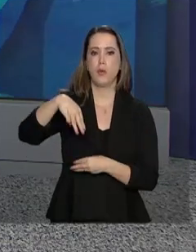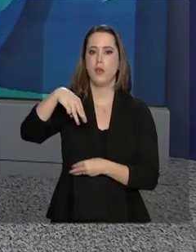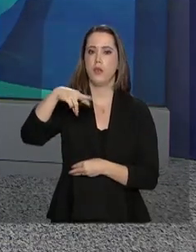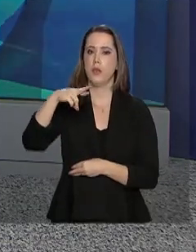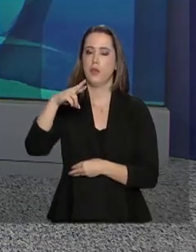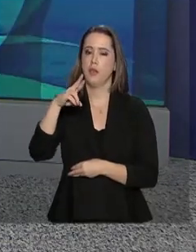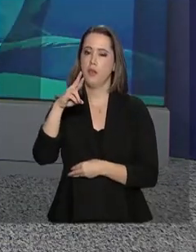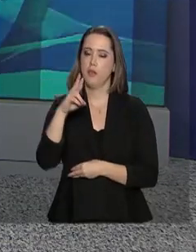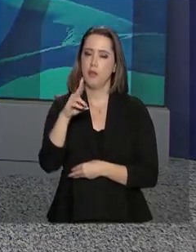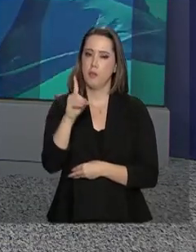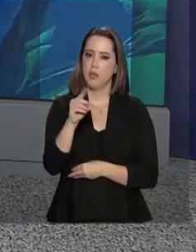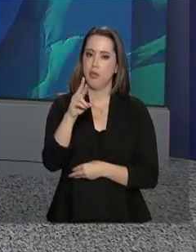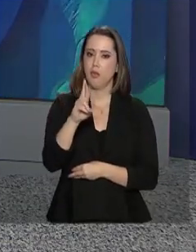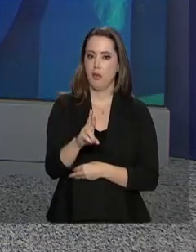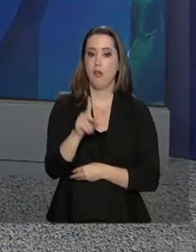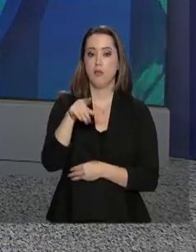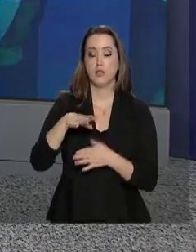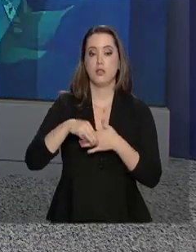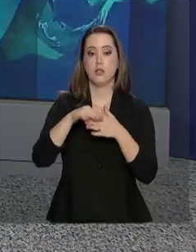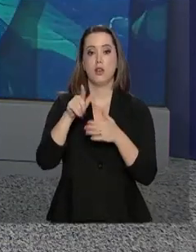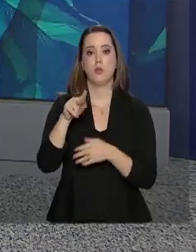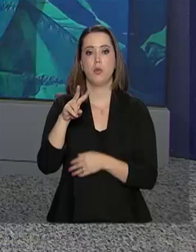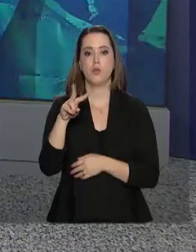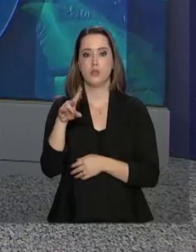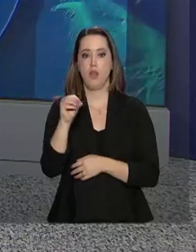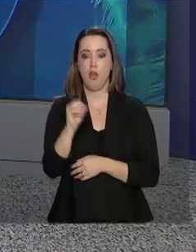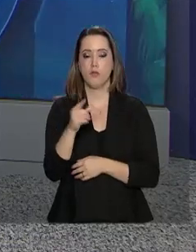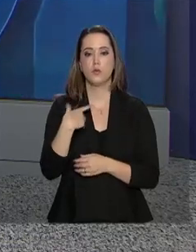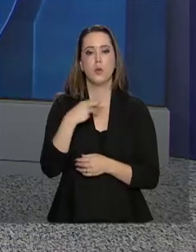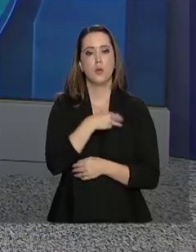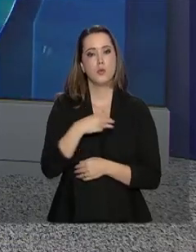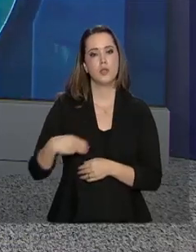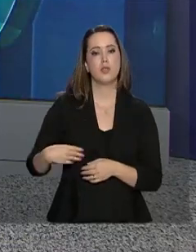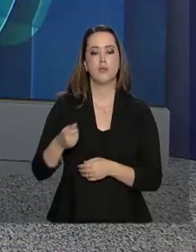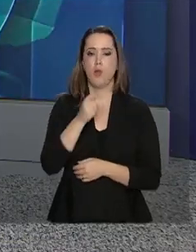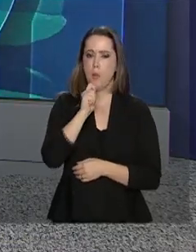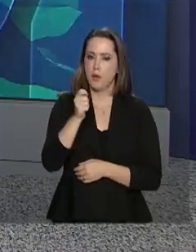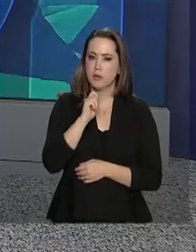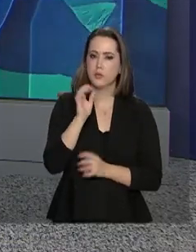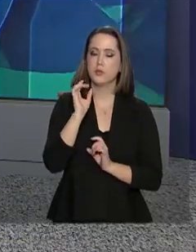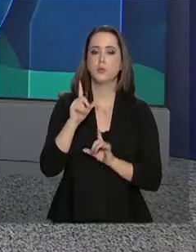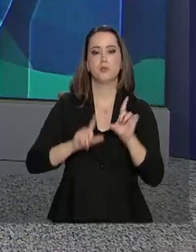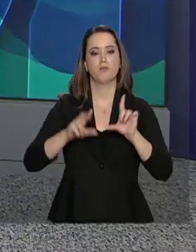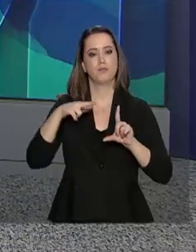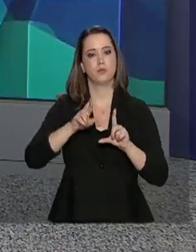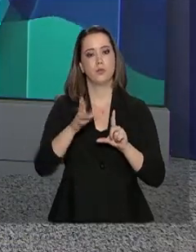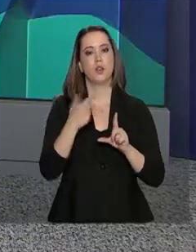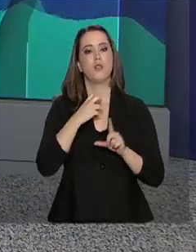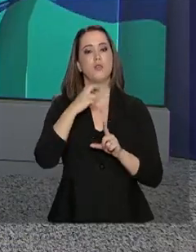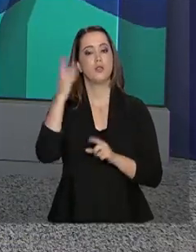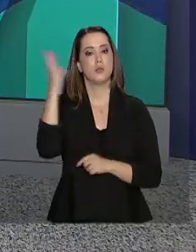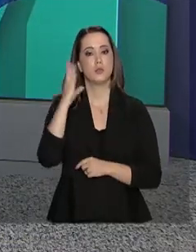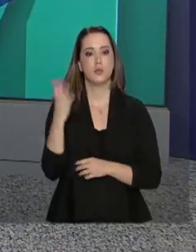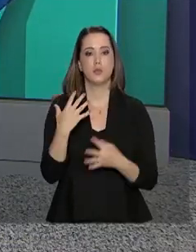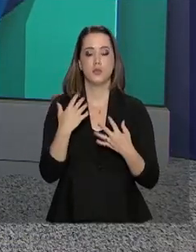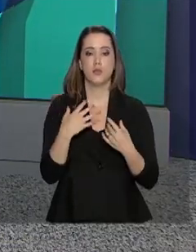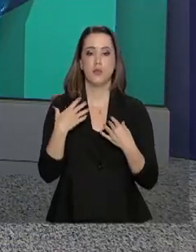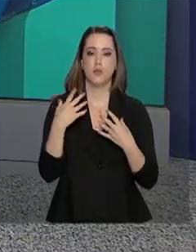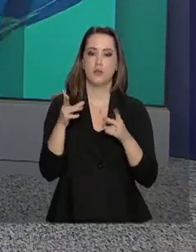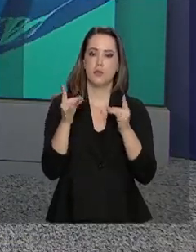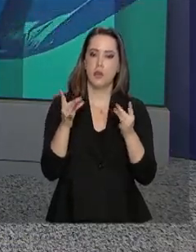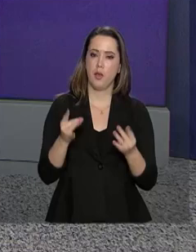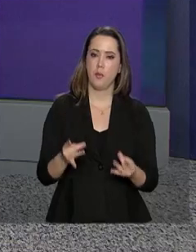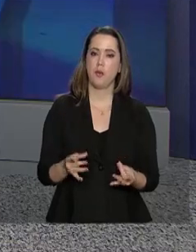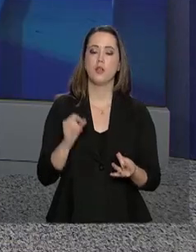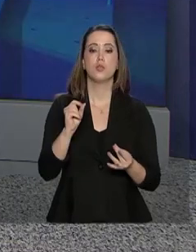chefiado por Gustavo Canotto. E o ministro concedeu uma entrevista exclusiva para a NBR e para a Voz do Brasil, para falar